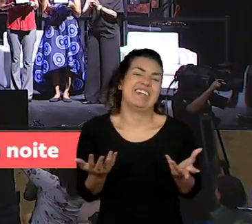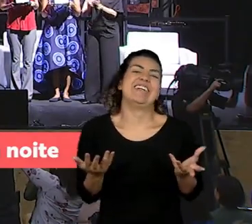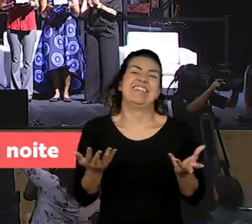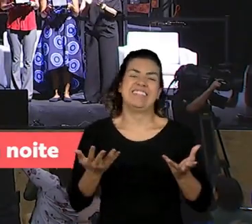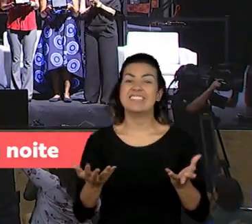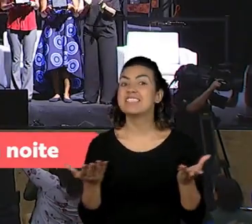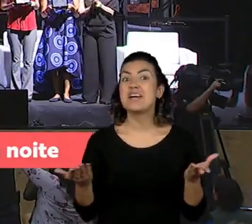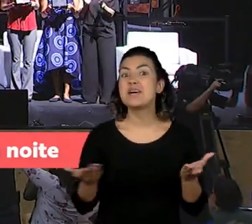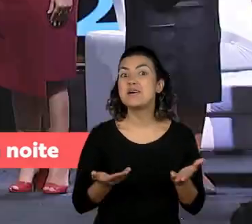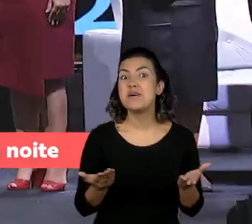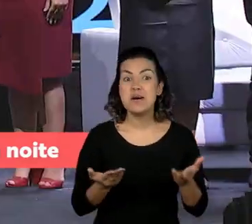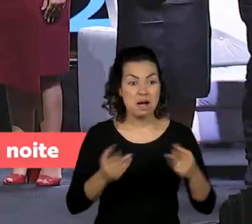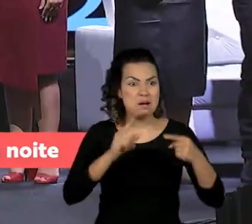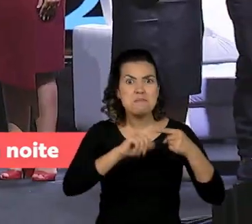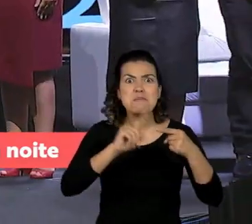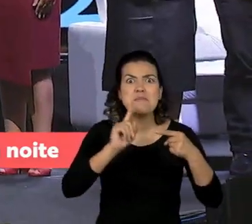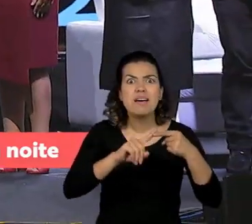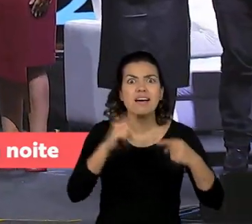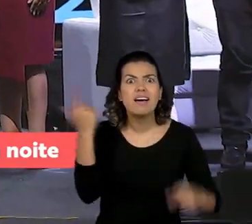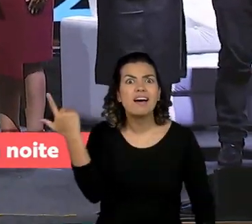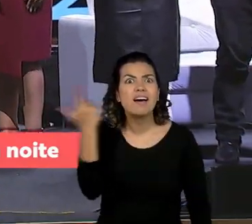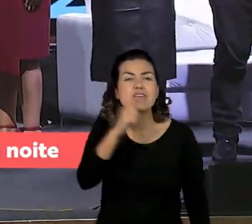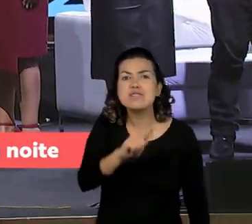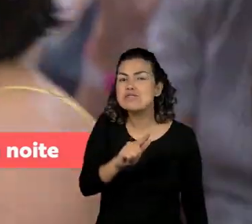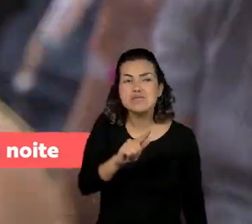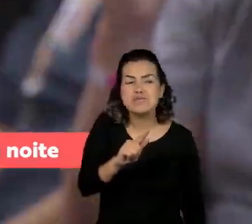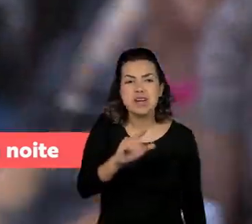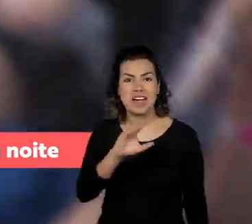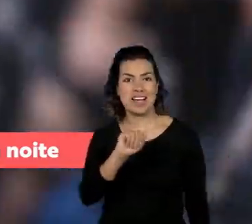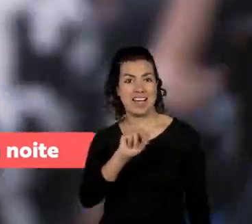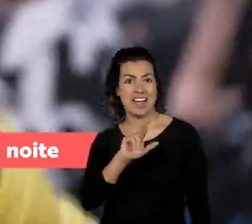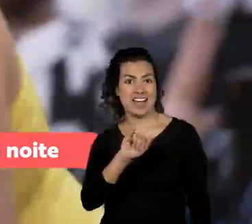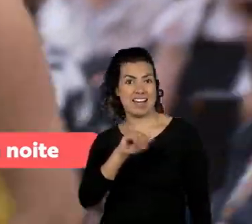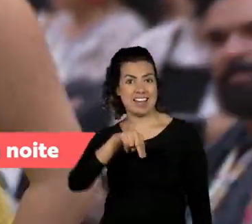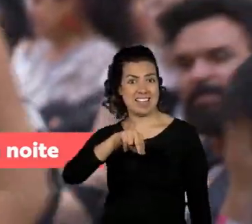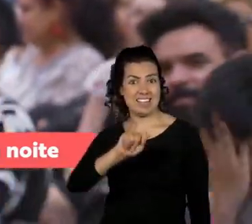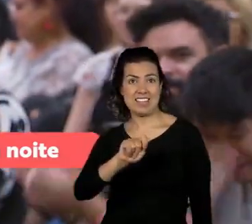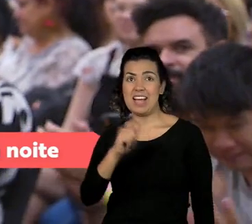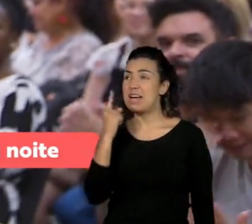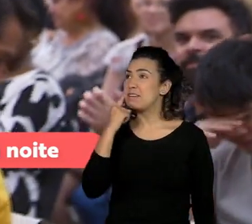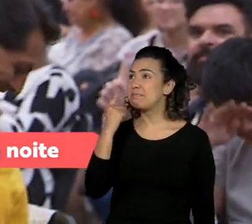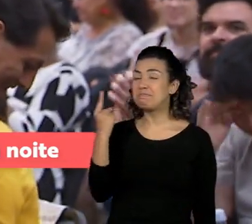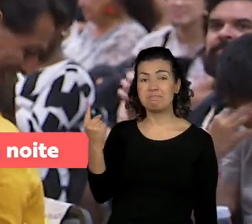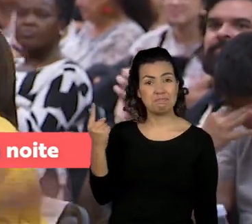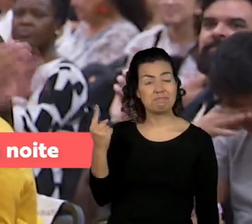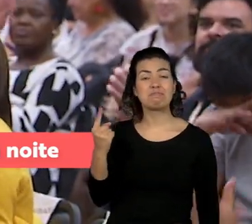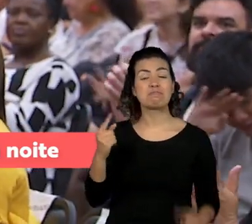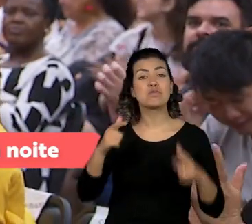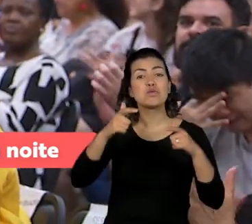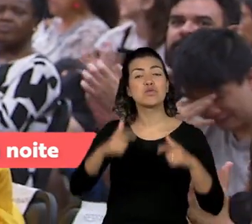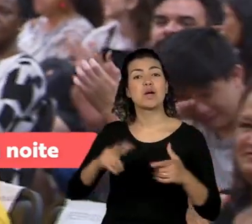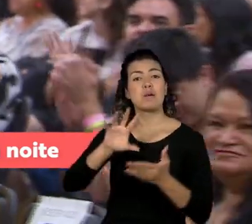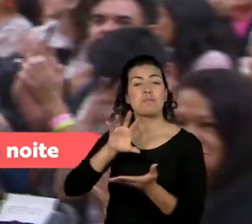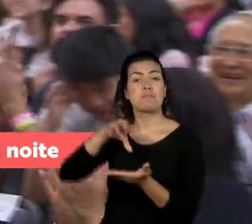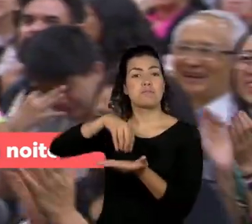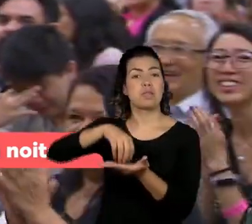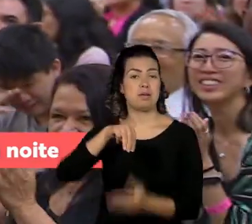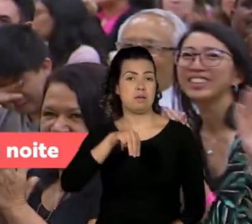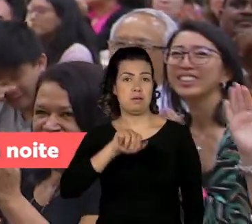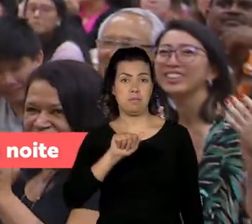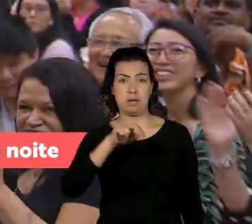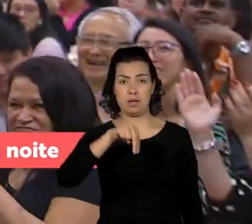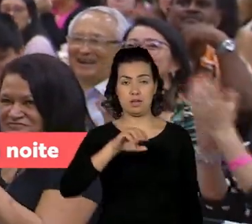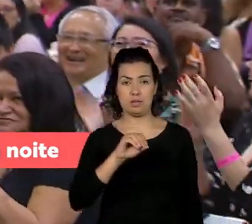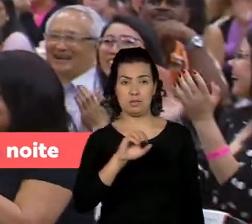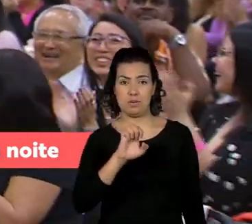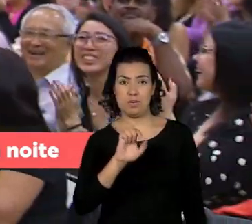nosso primeiro colocado, a Karina Silva de Arruda, do Céu MF, Emanuel Vieira de Queiroz,